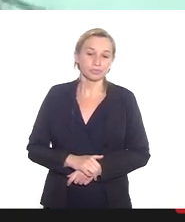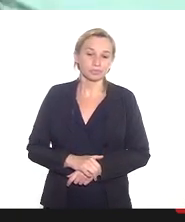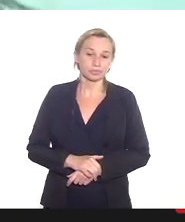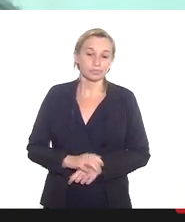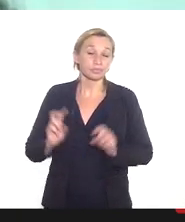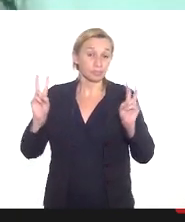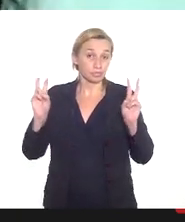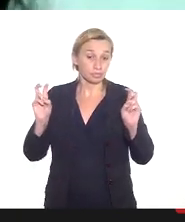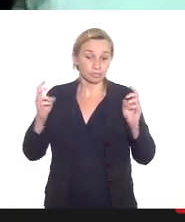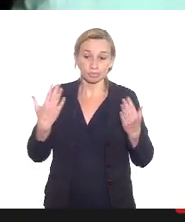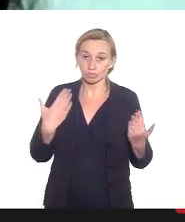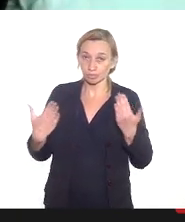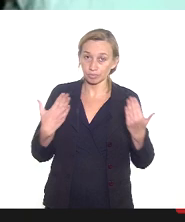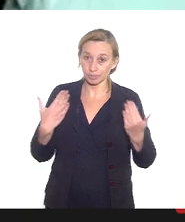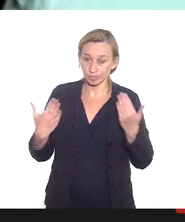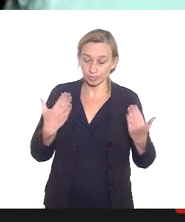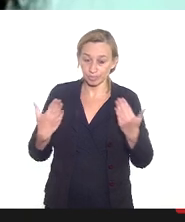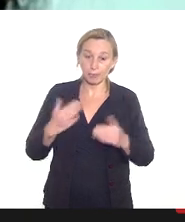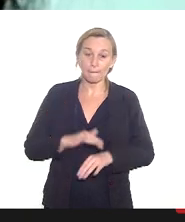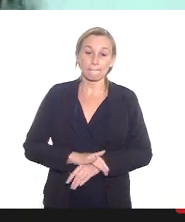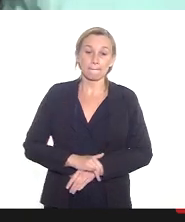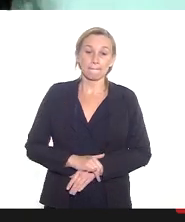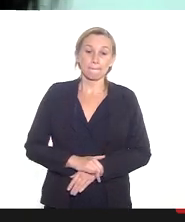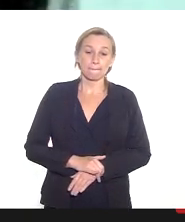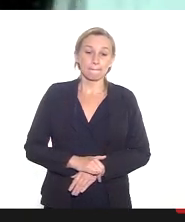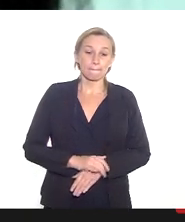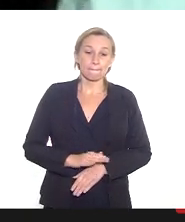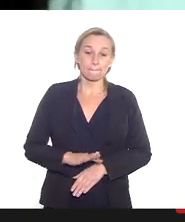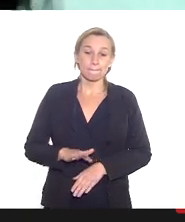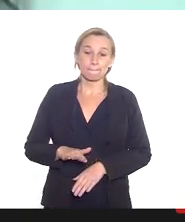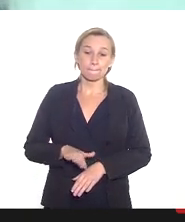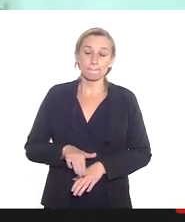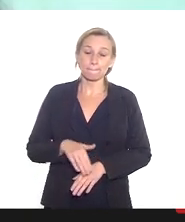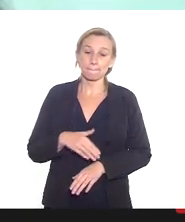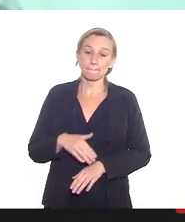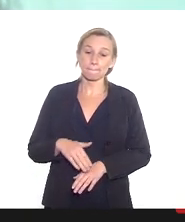situações comparadas situações fora a pandemia